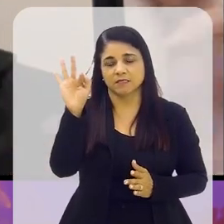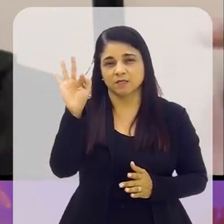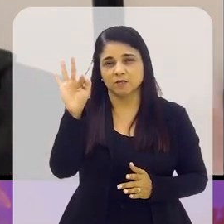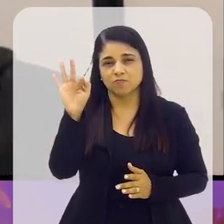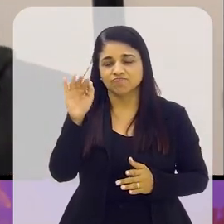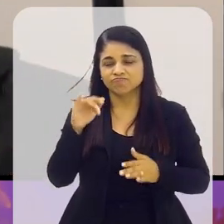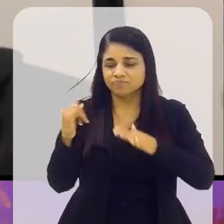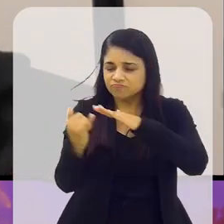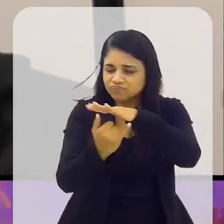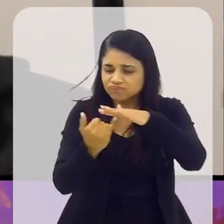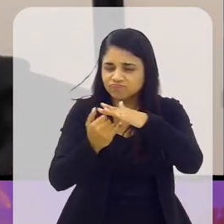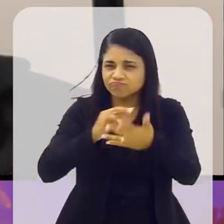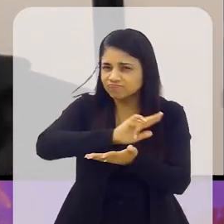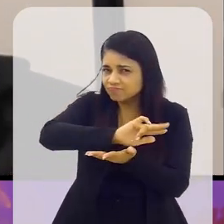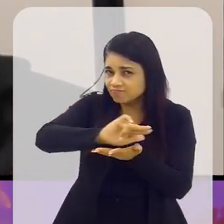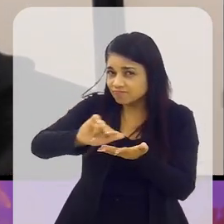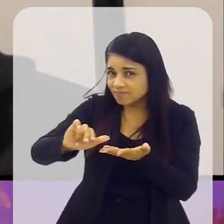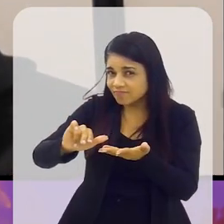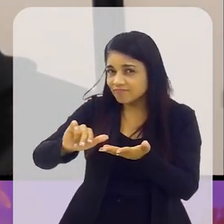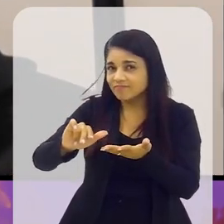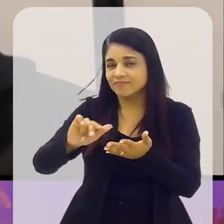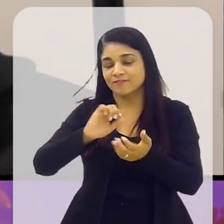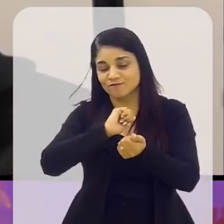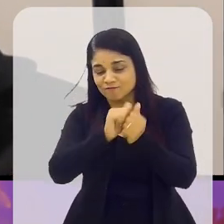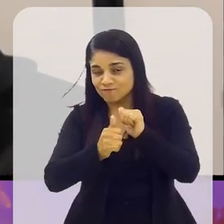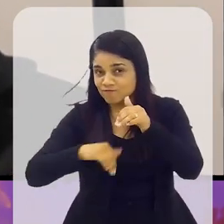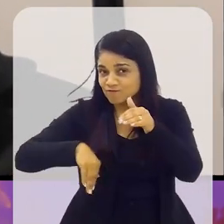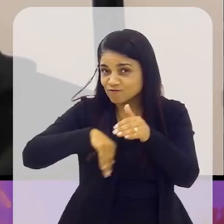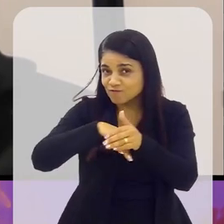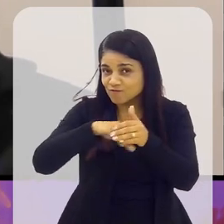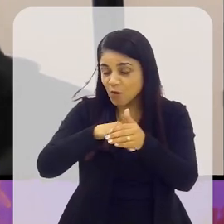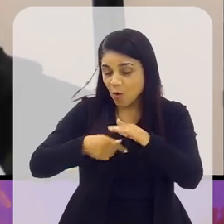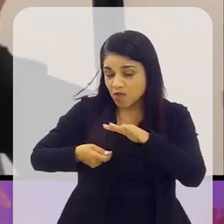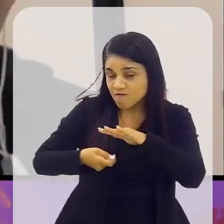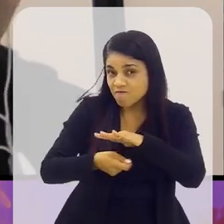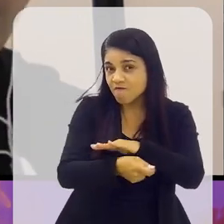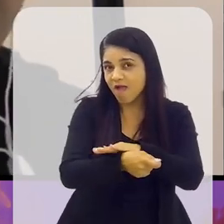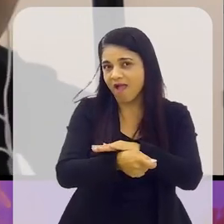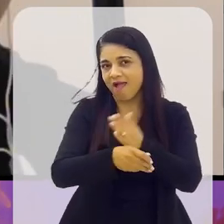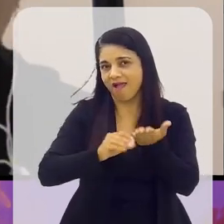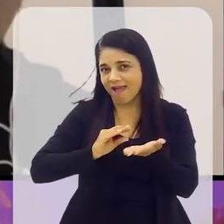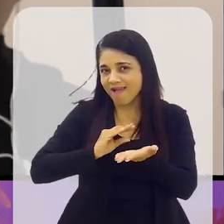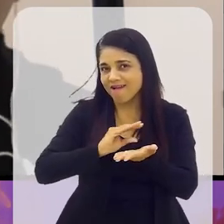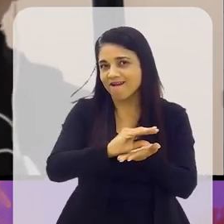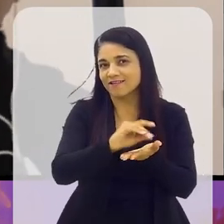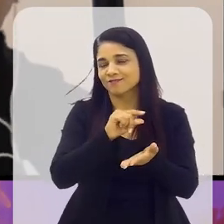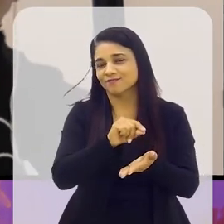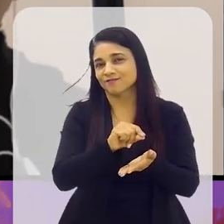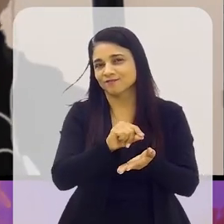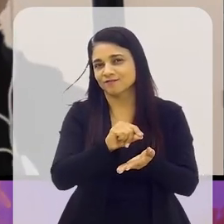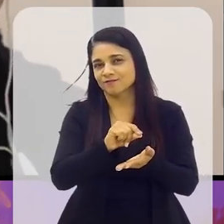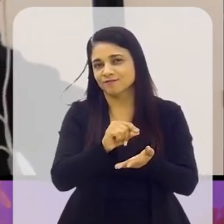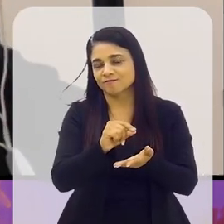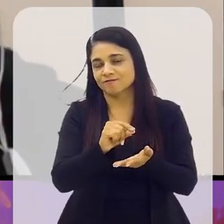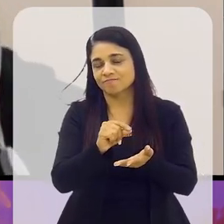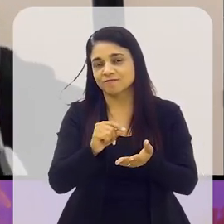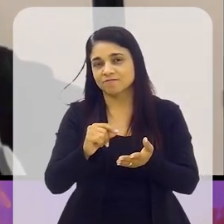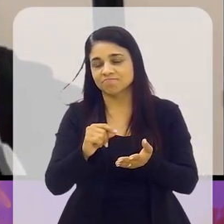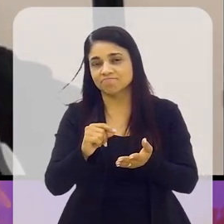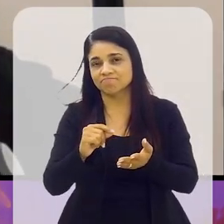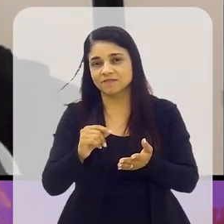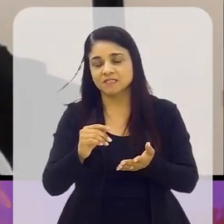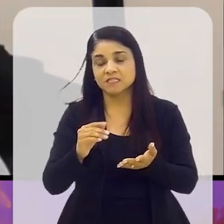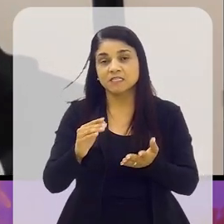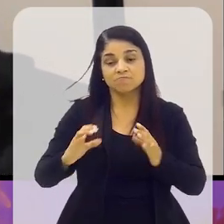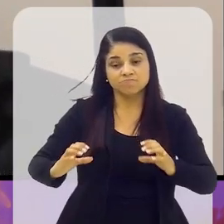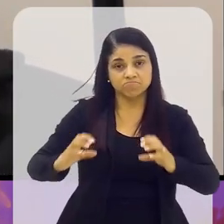diversas instituições do futebol que investem muito fortemente, não só em mediação de